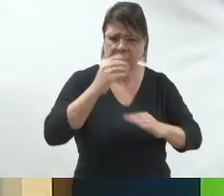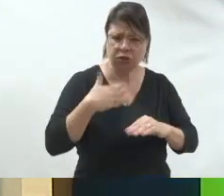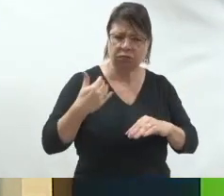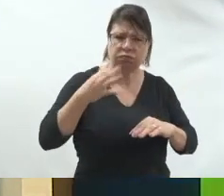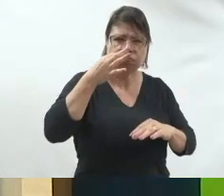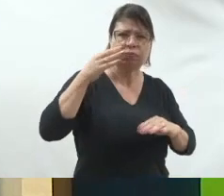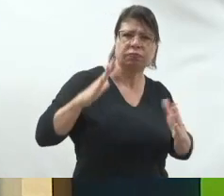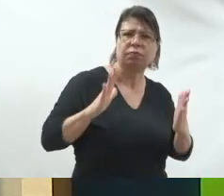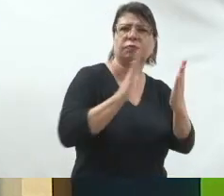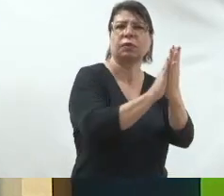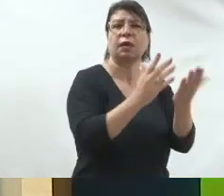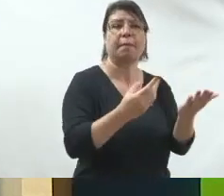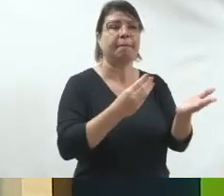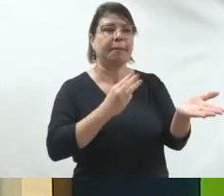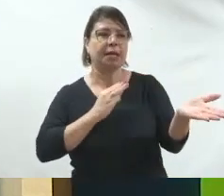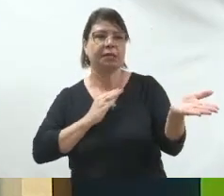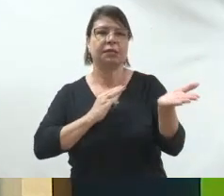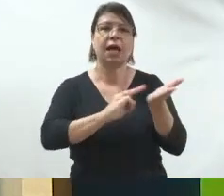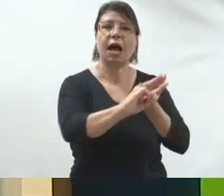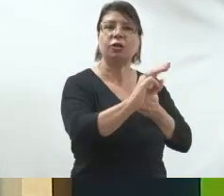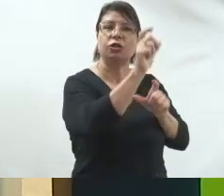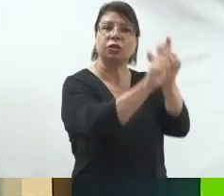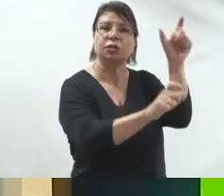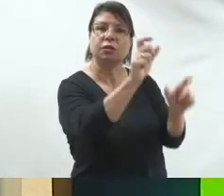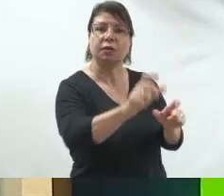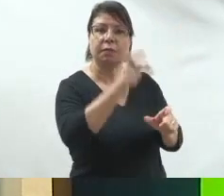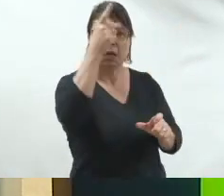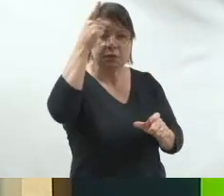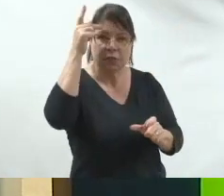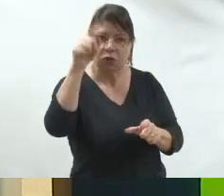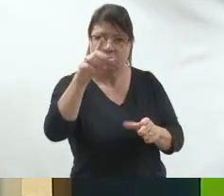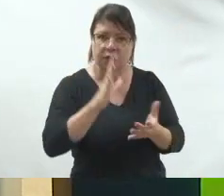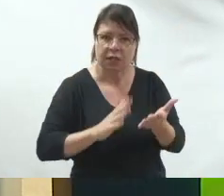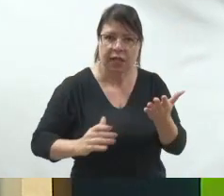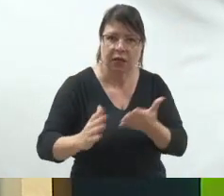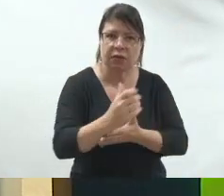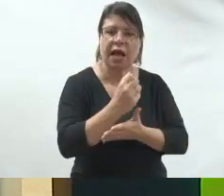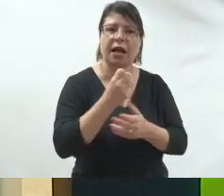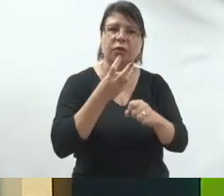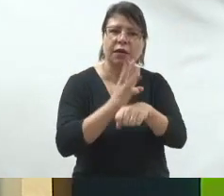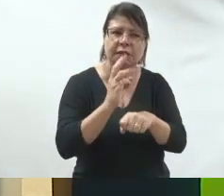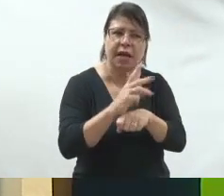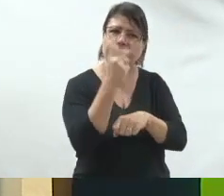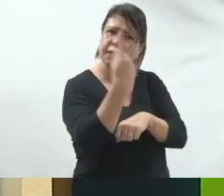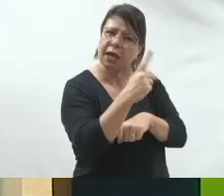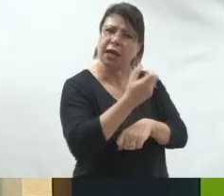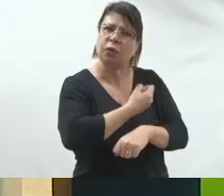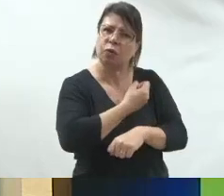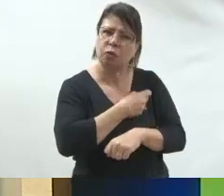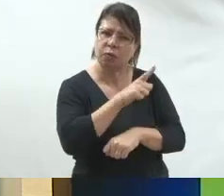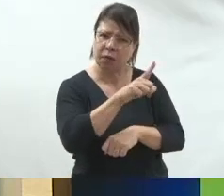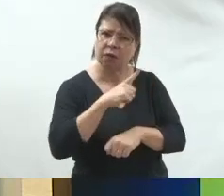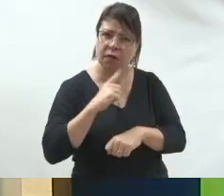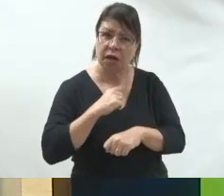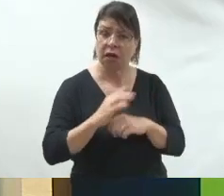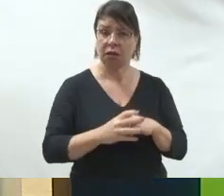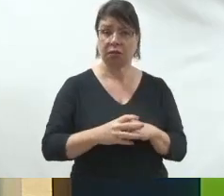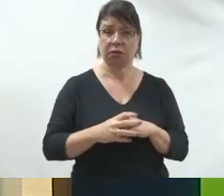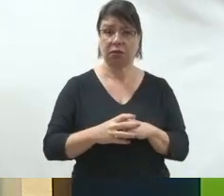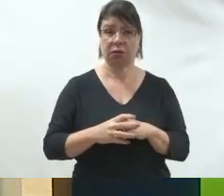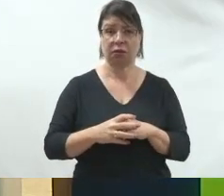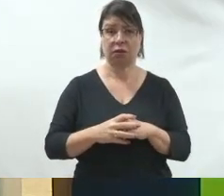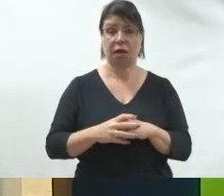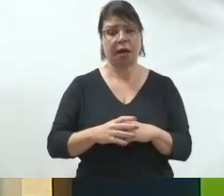mandar uma mensagem para esse eleitorado, você tem a base de dados, você tem o WhatsApp dele, não adianta você chegar no centro da